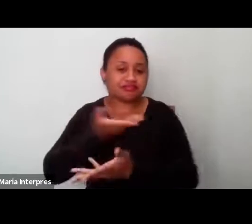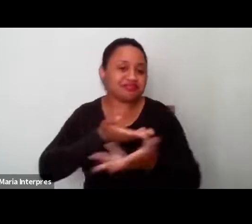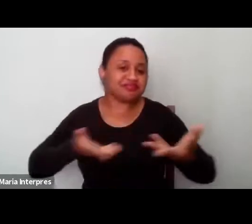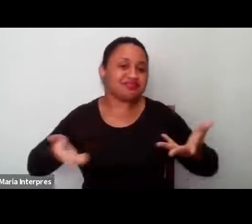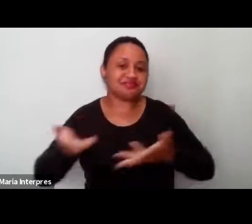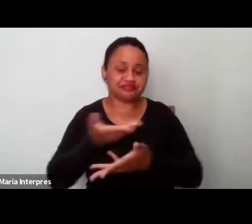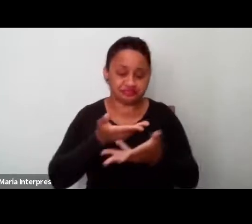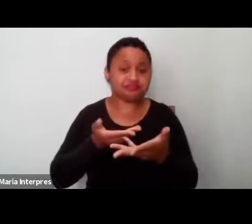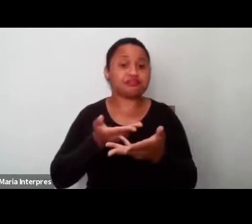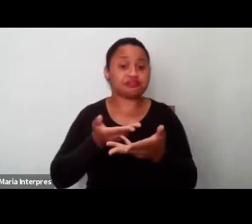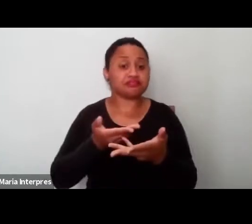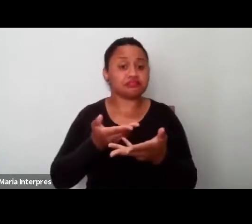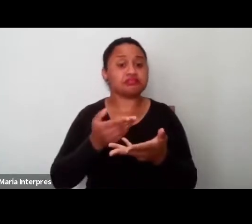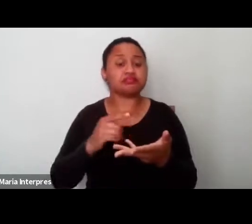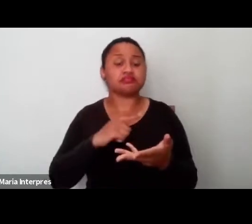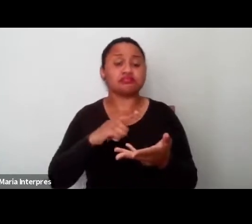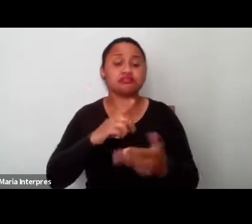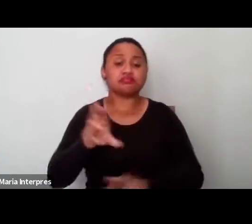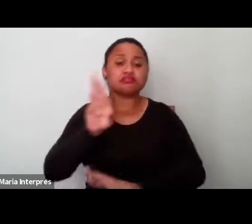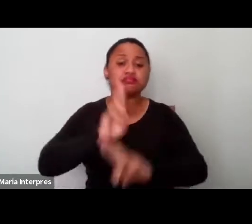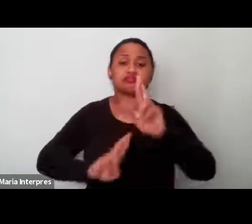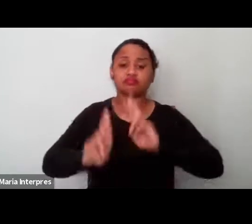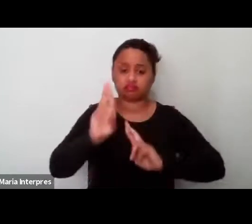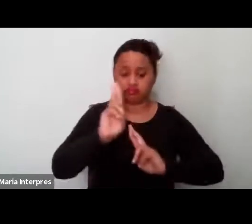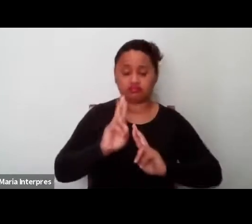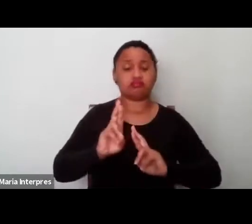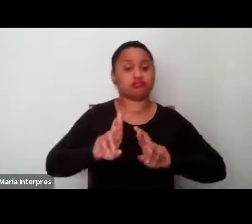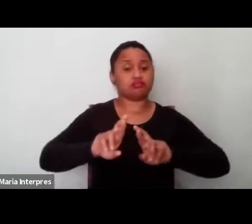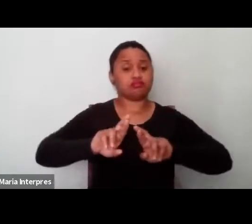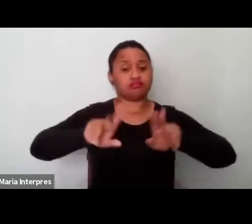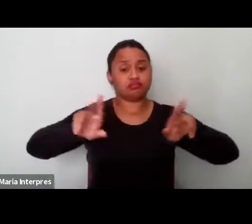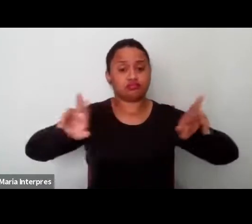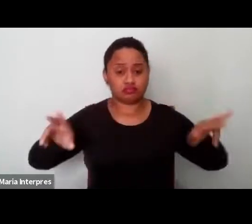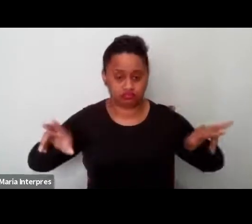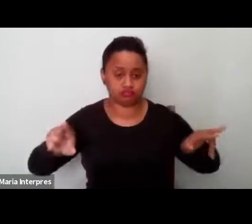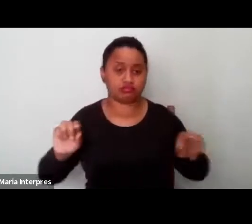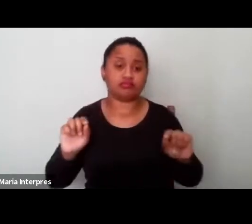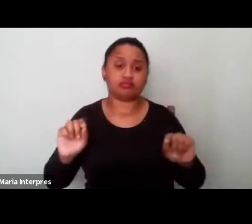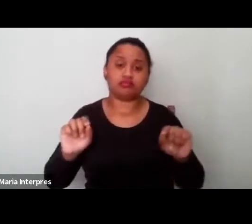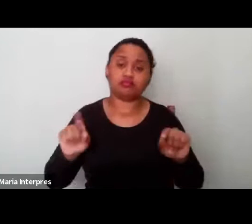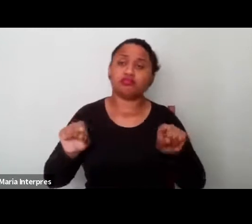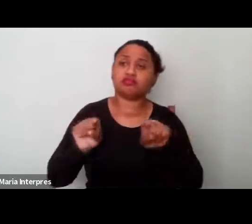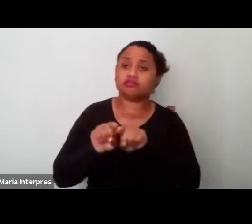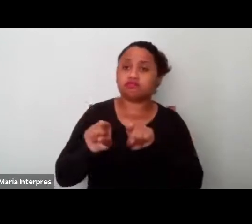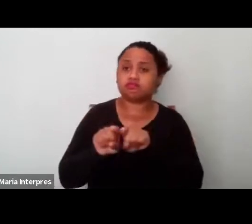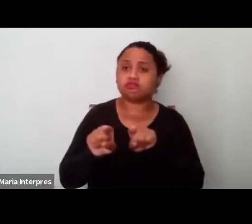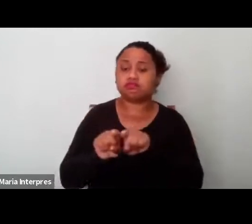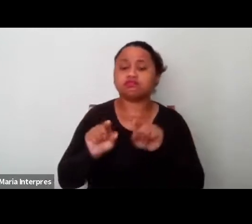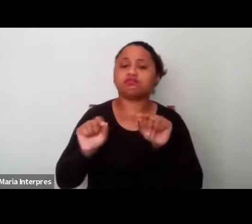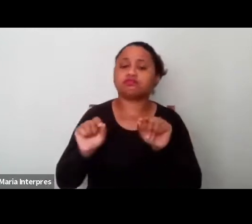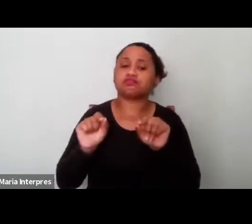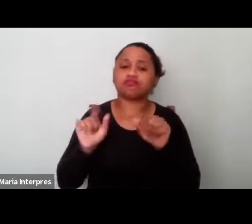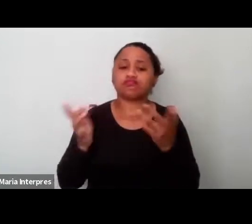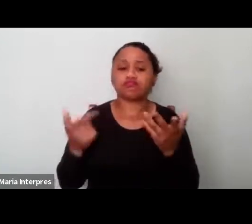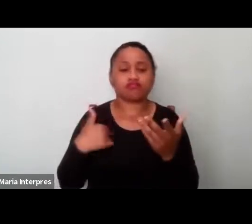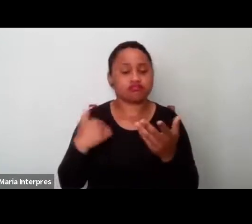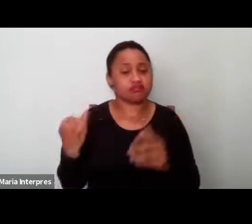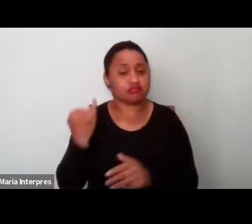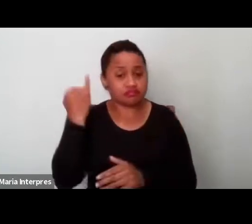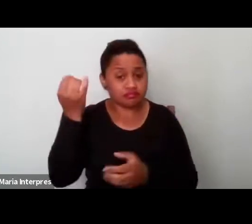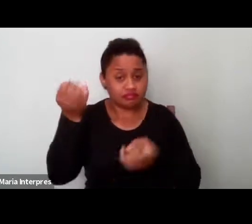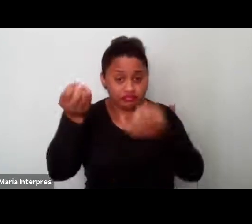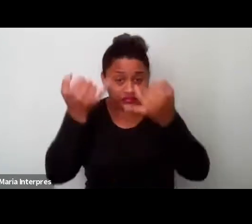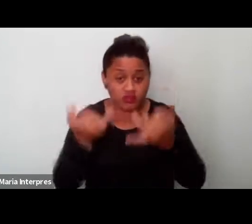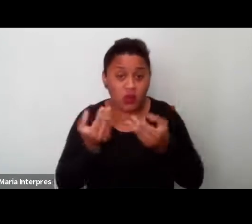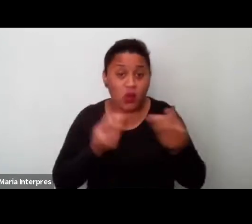e aqui nós tivemos respostas diferenciadas, e aqui também vale a pena mencionar como